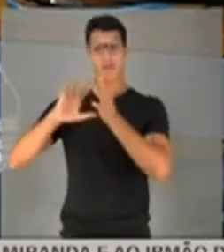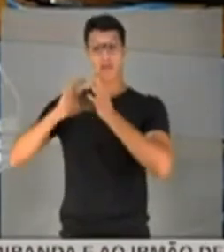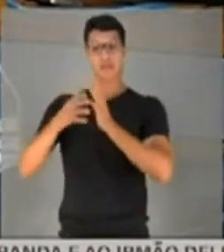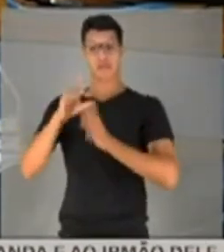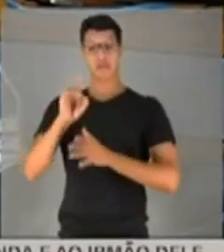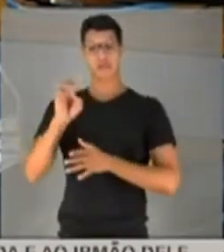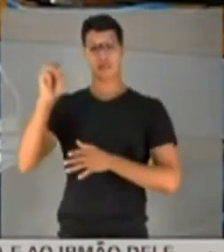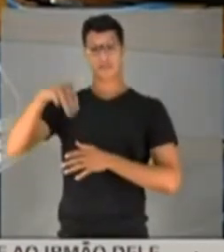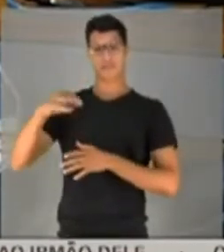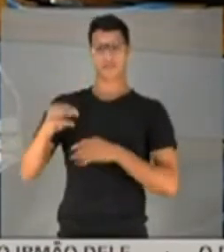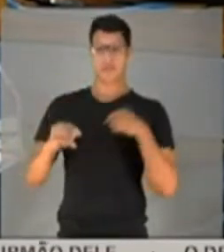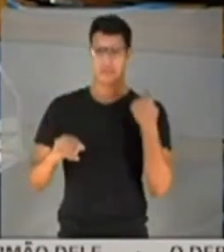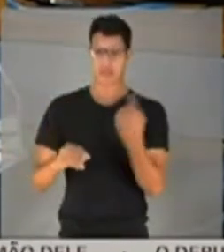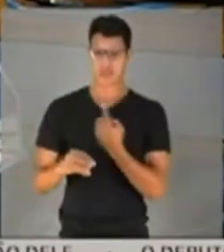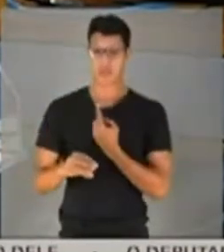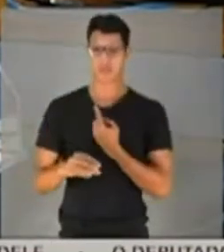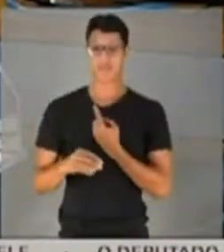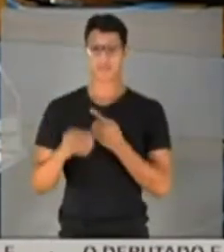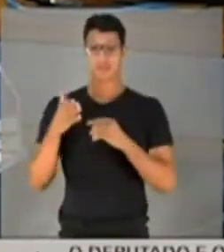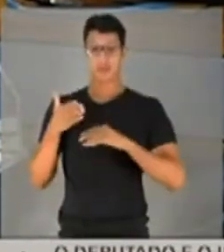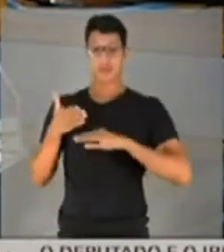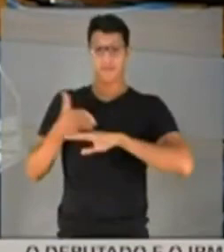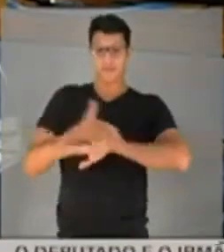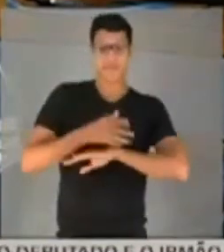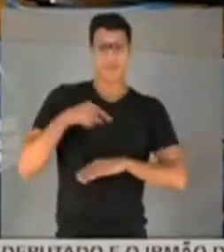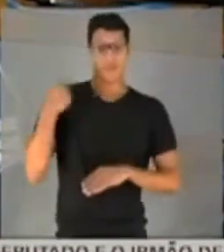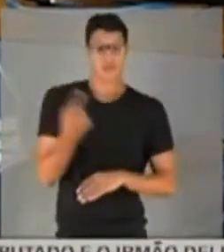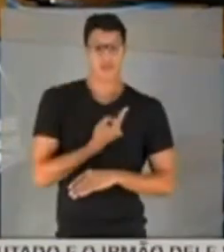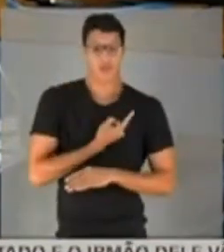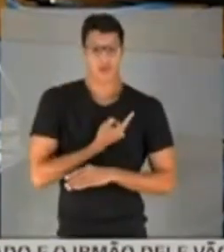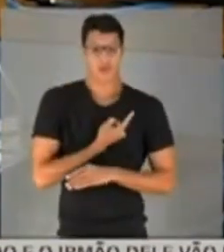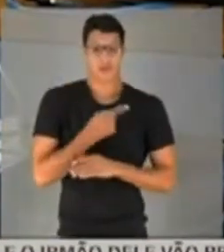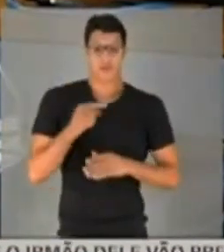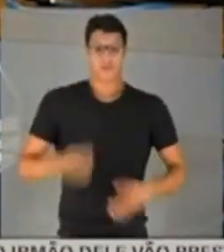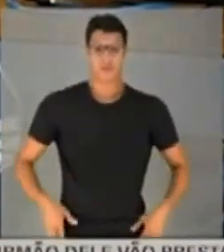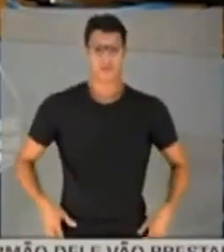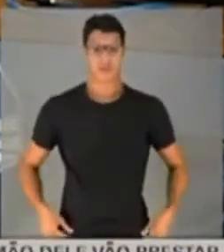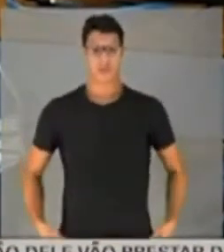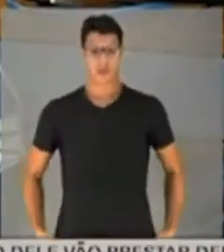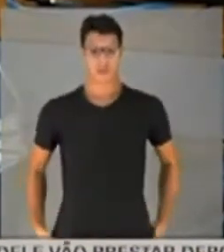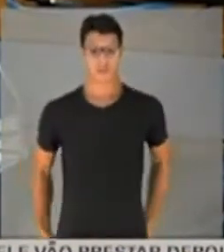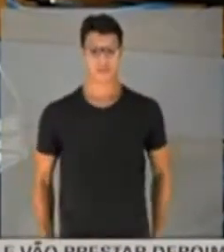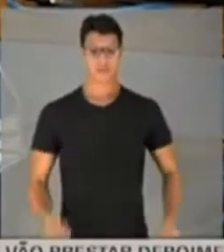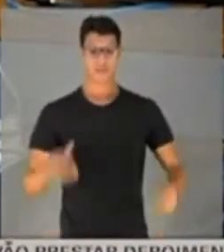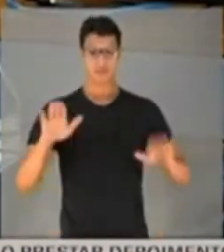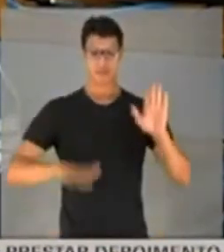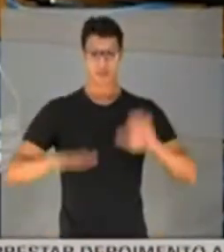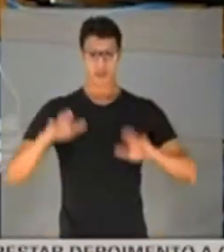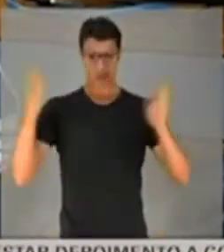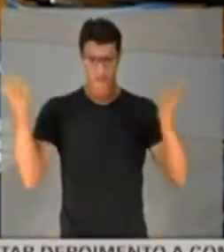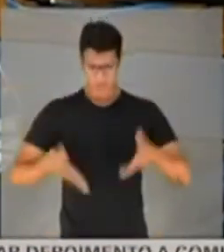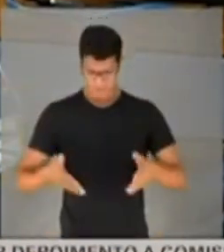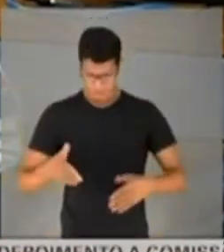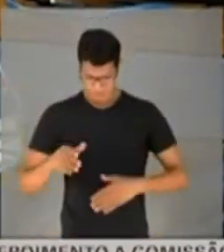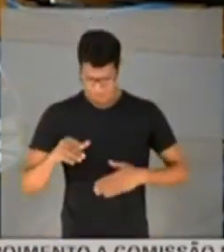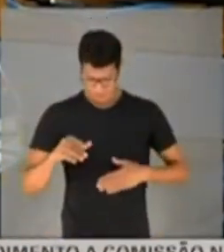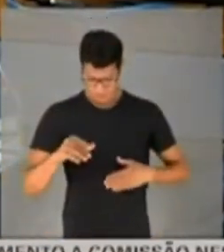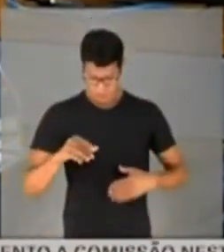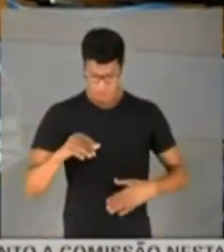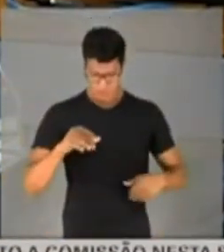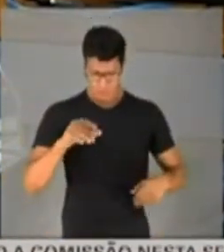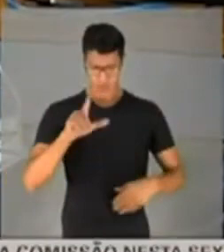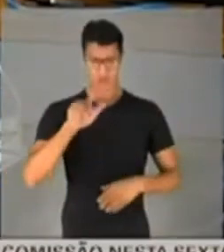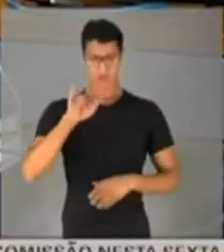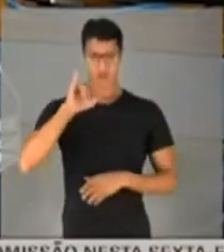nós, levantamos a possibilidade da convocação do senhor Luiz Ricardo,